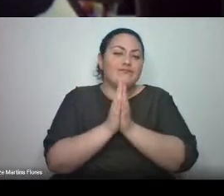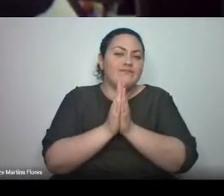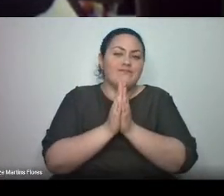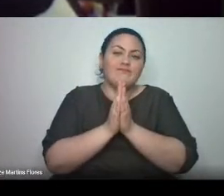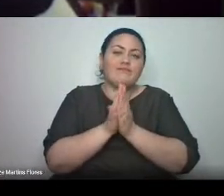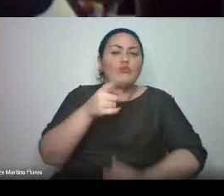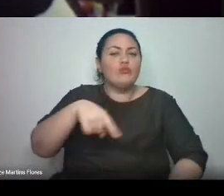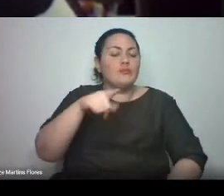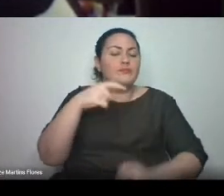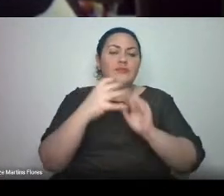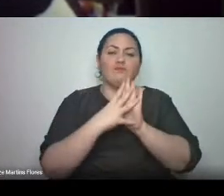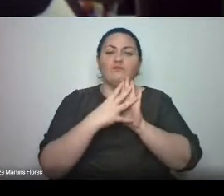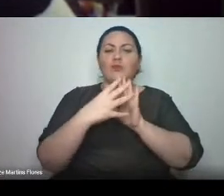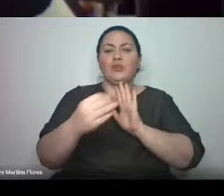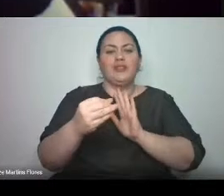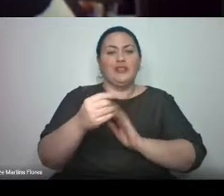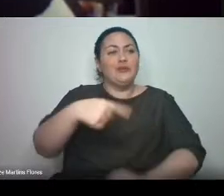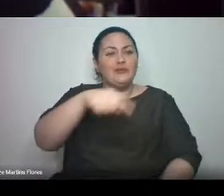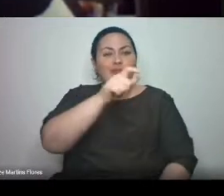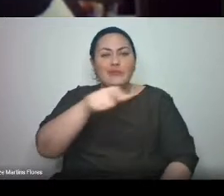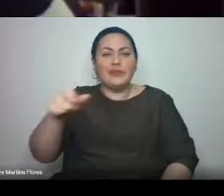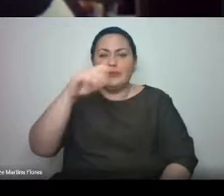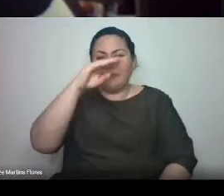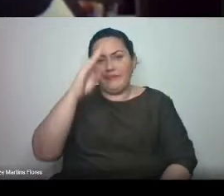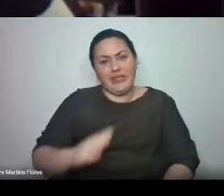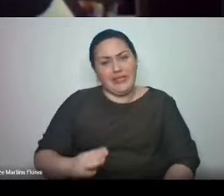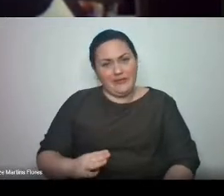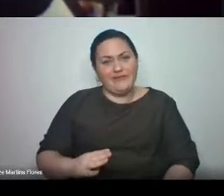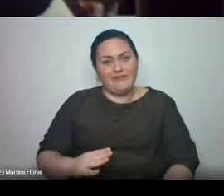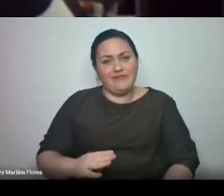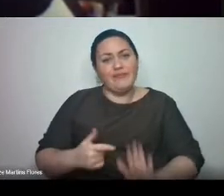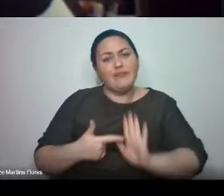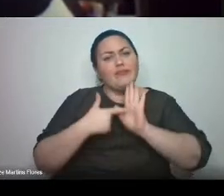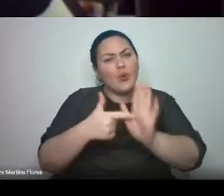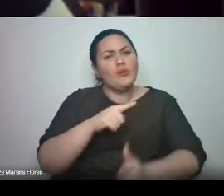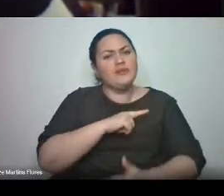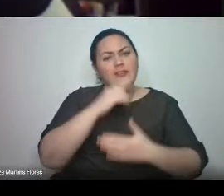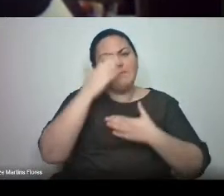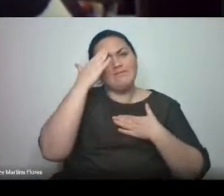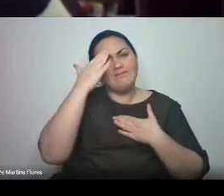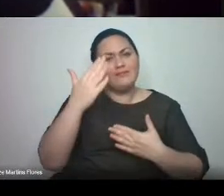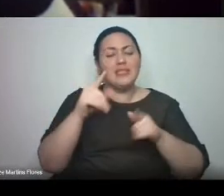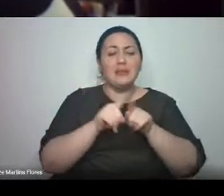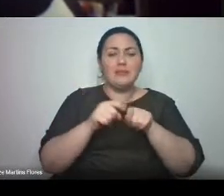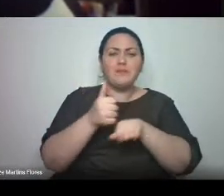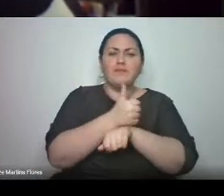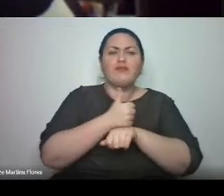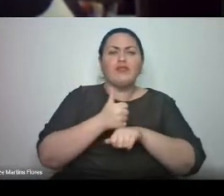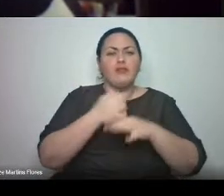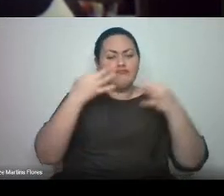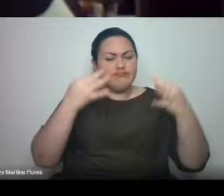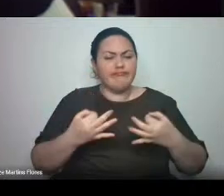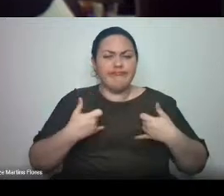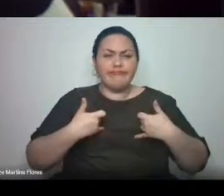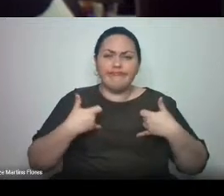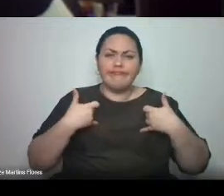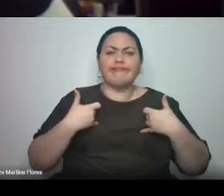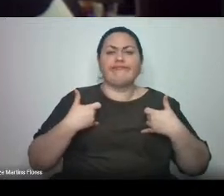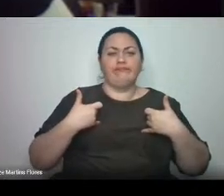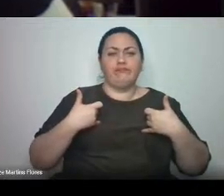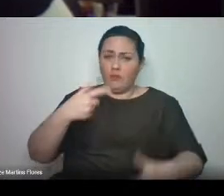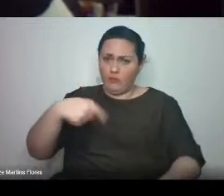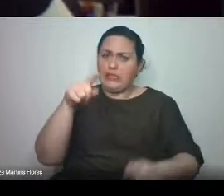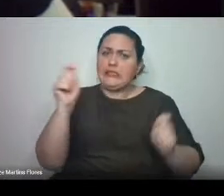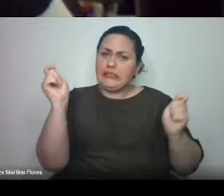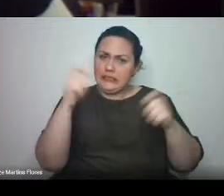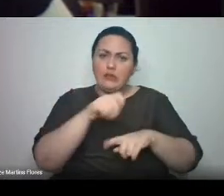cidadãos brasileiros. Demonstrem gratidão. Sejam profissionais exemplares e honrados. Vocês são capazes de contribuir